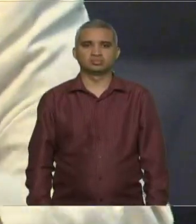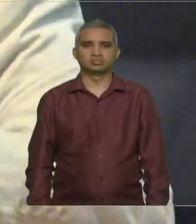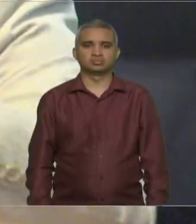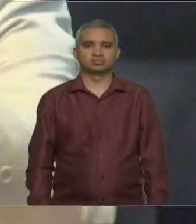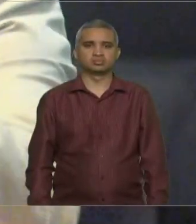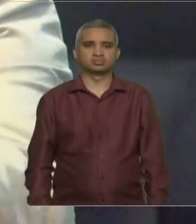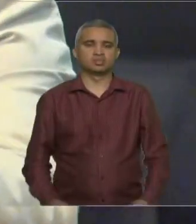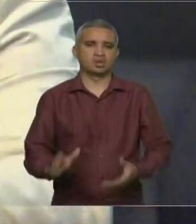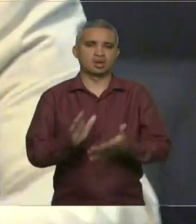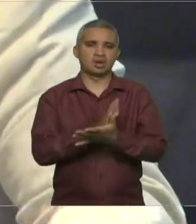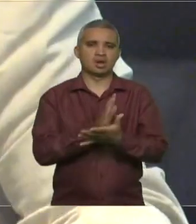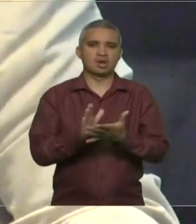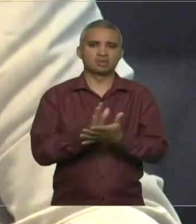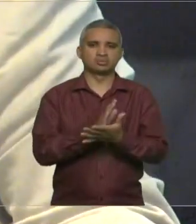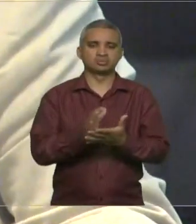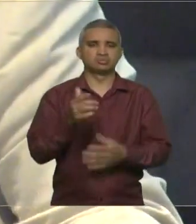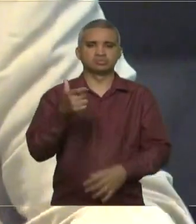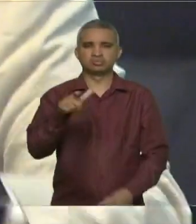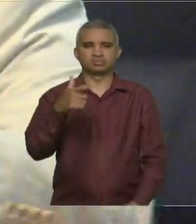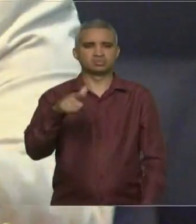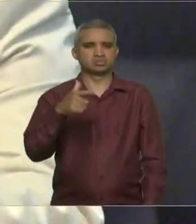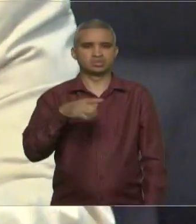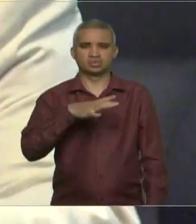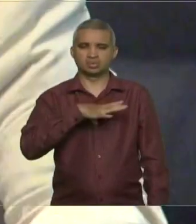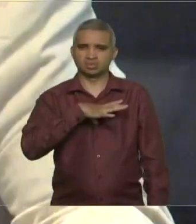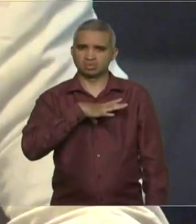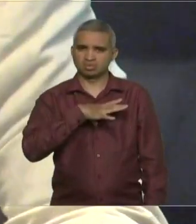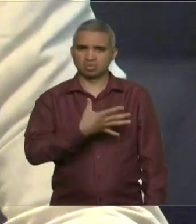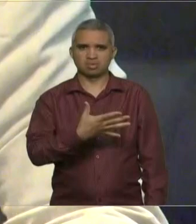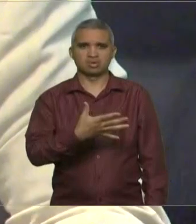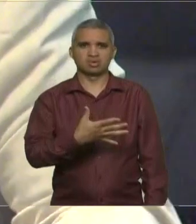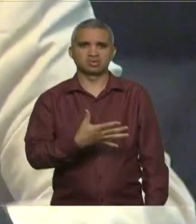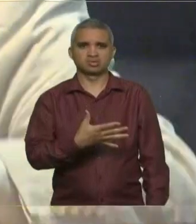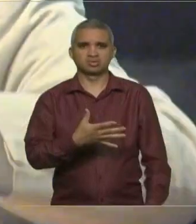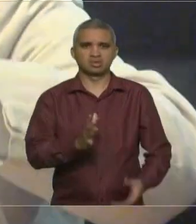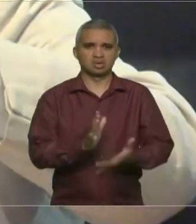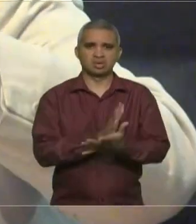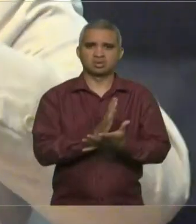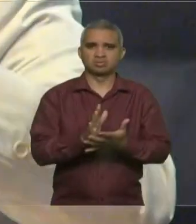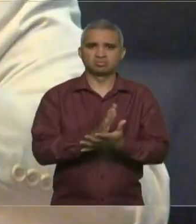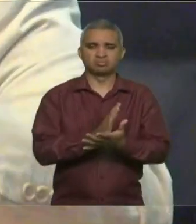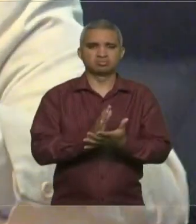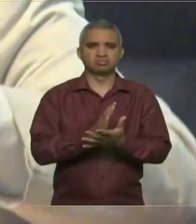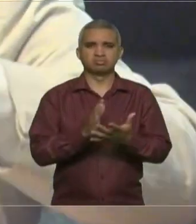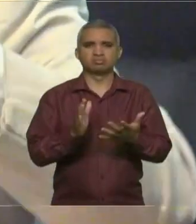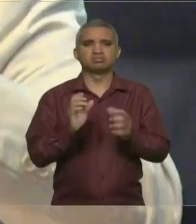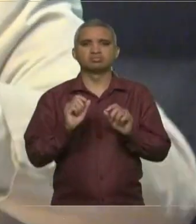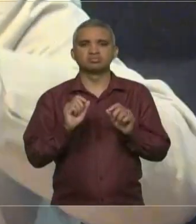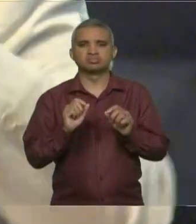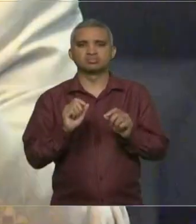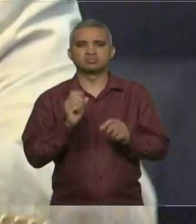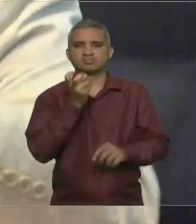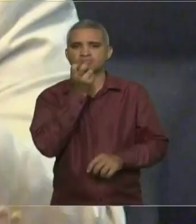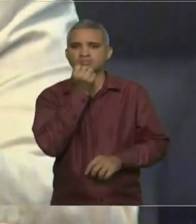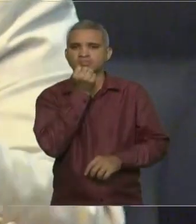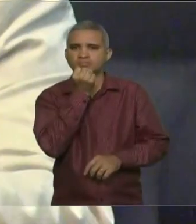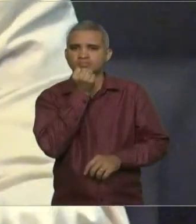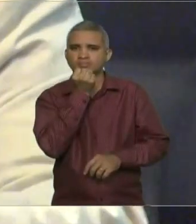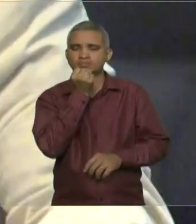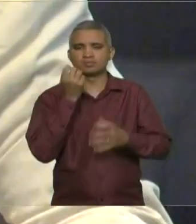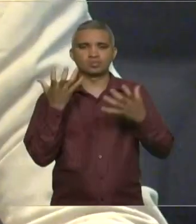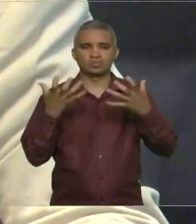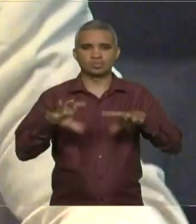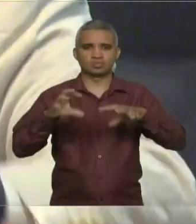a coragem de dizer há o modo franco de